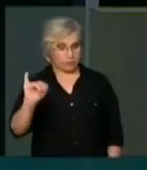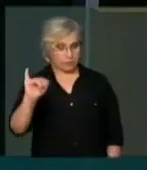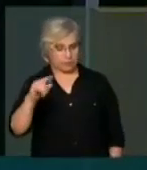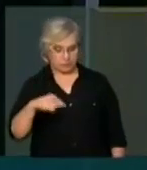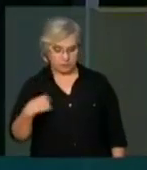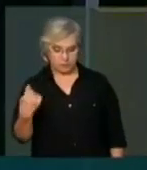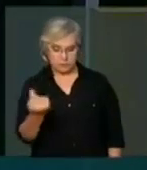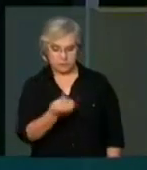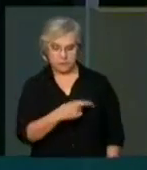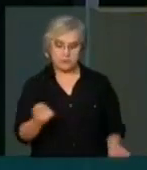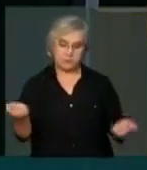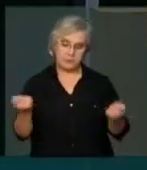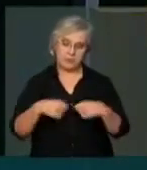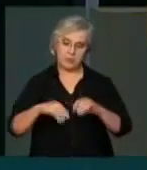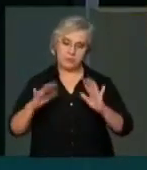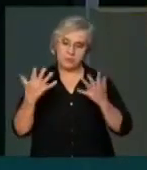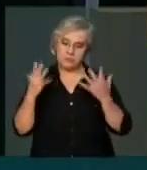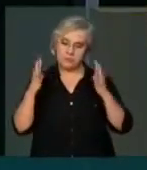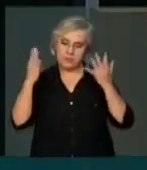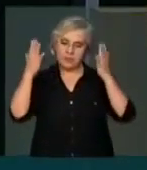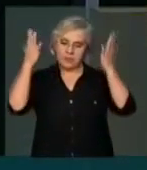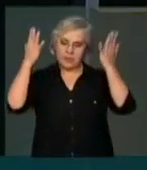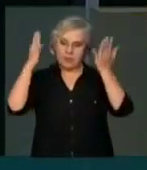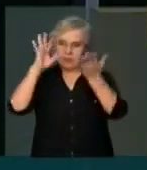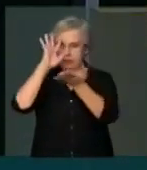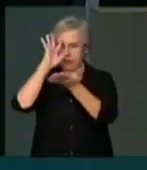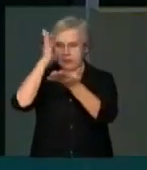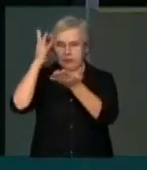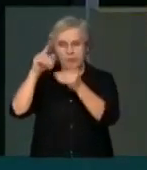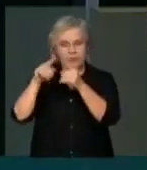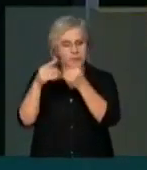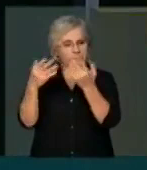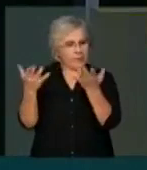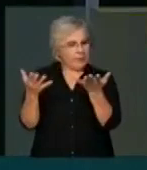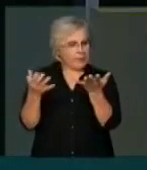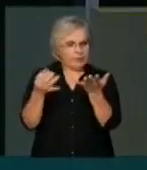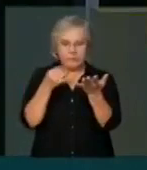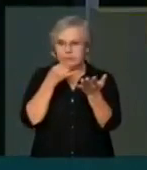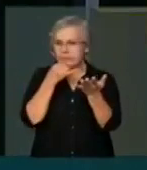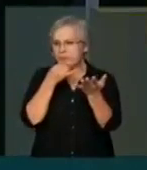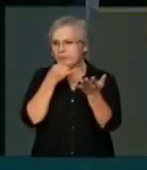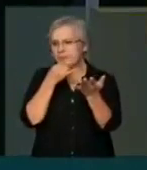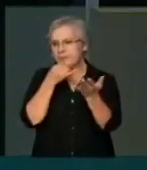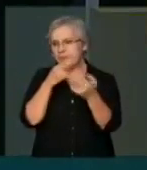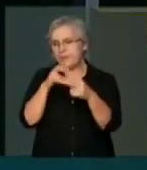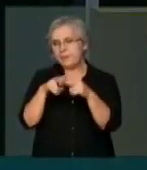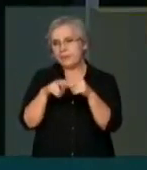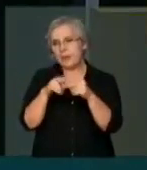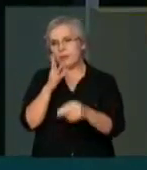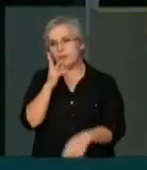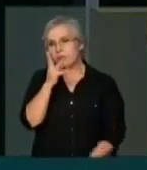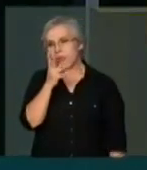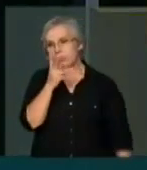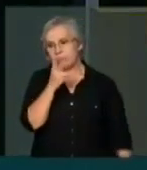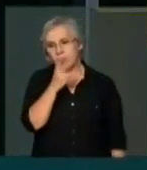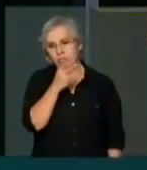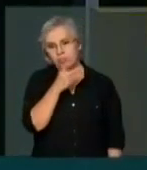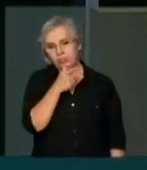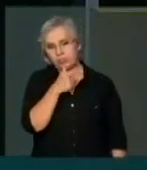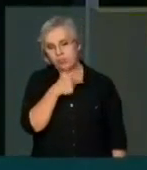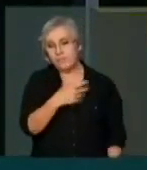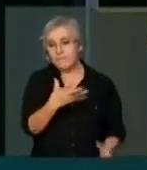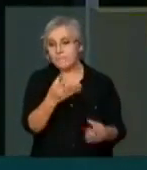possa festejar essa decisão, mas lamentar que ela veio tarde. Muitos motoristas compraram o novo